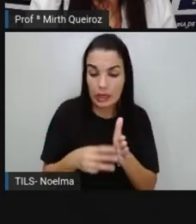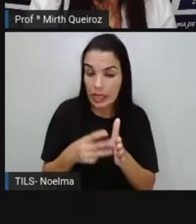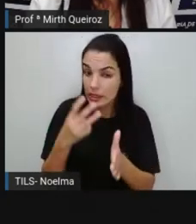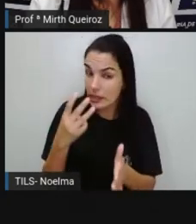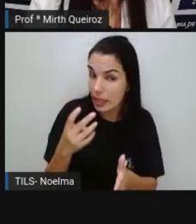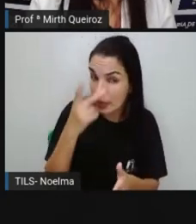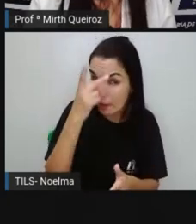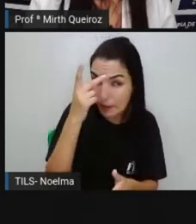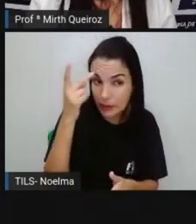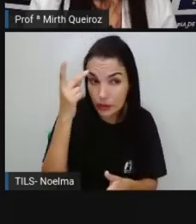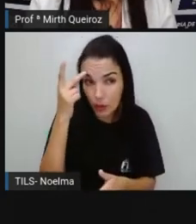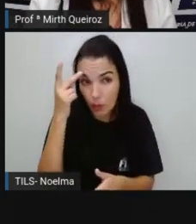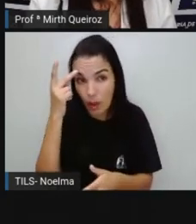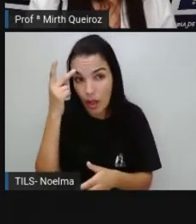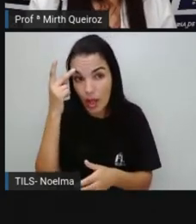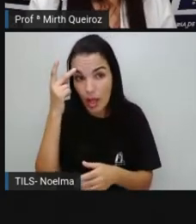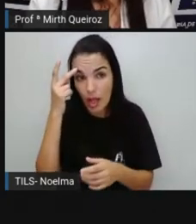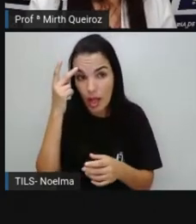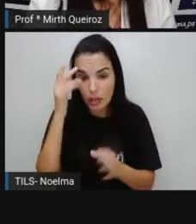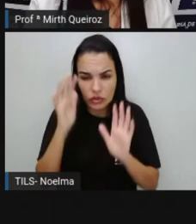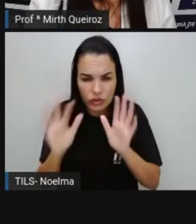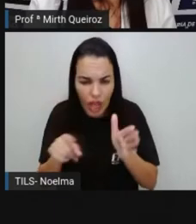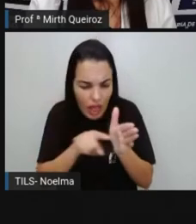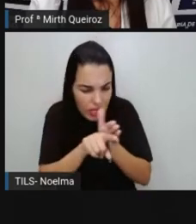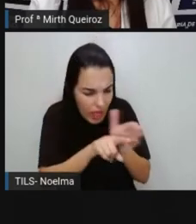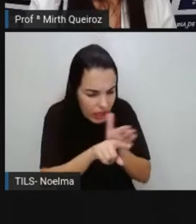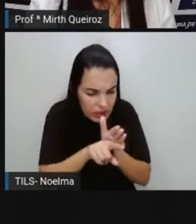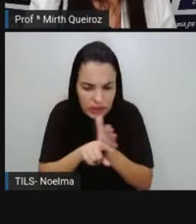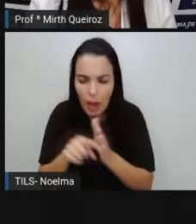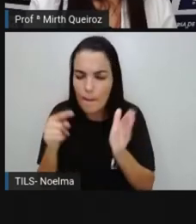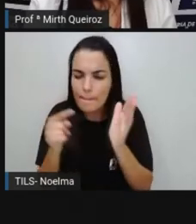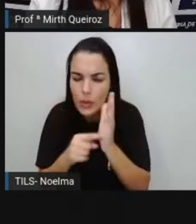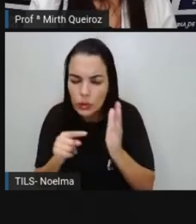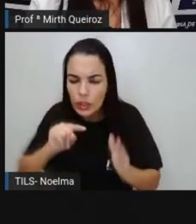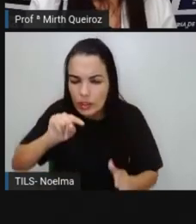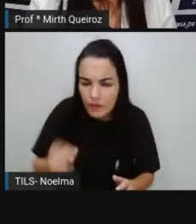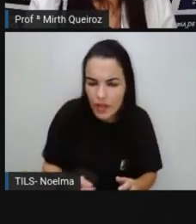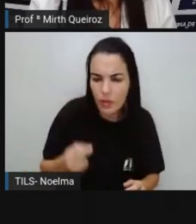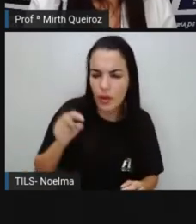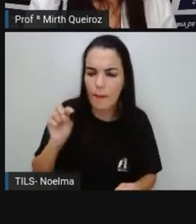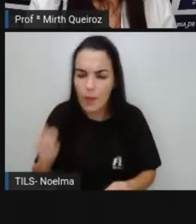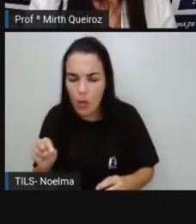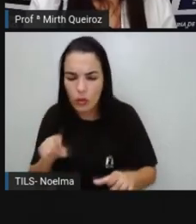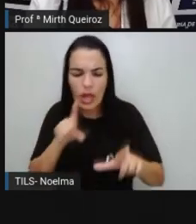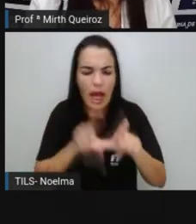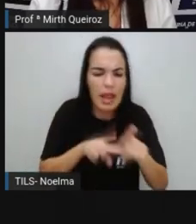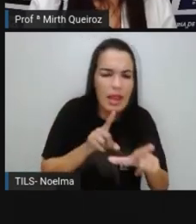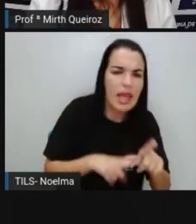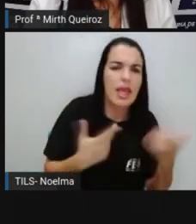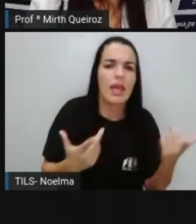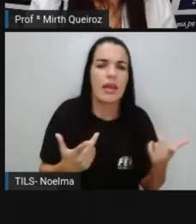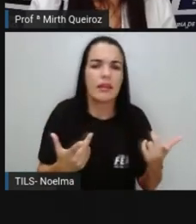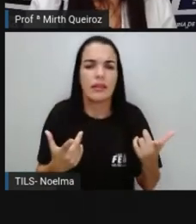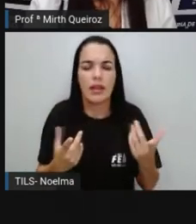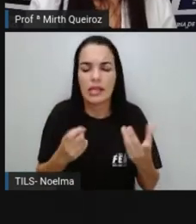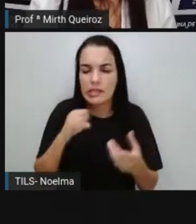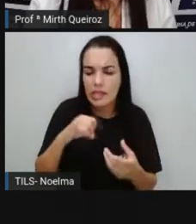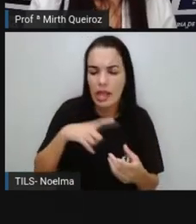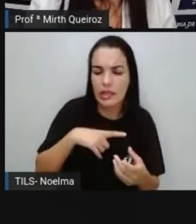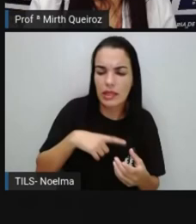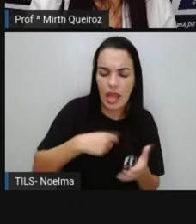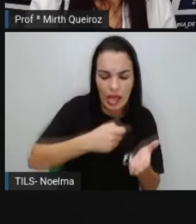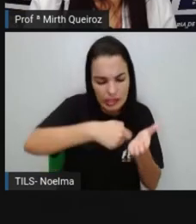pessoa, certo? Analisaram a pontuação do texto, a questão da caligrafia, ortografia,